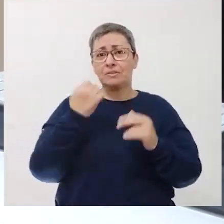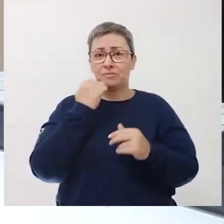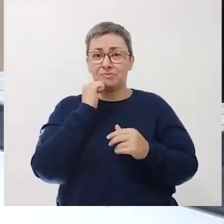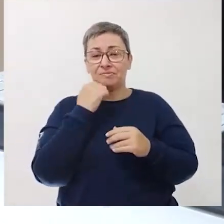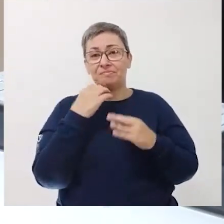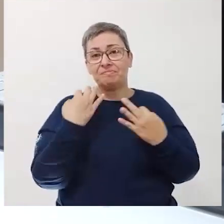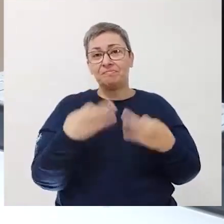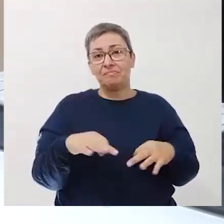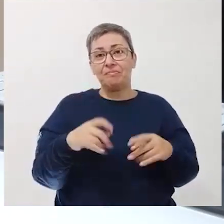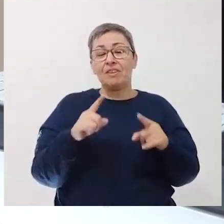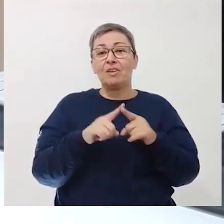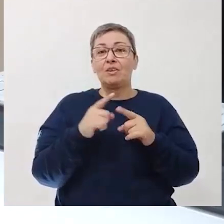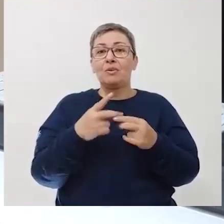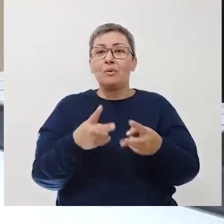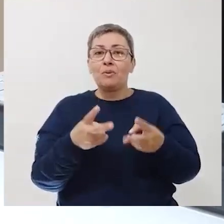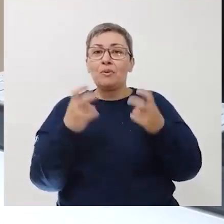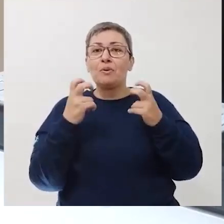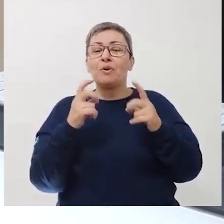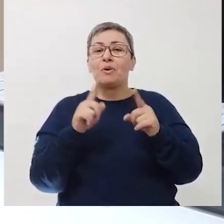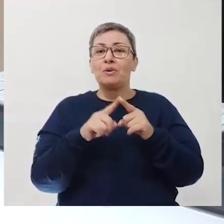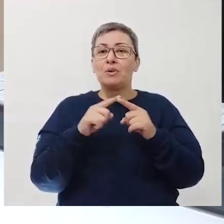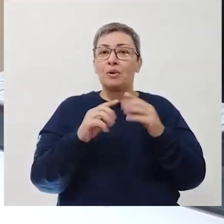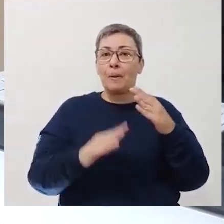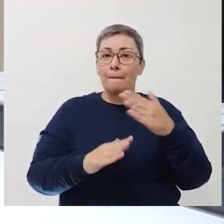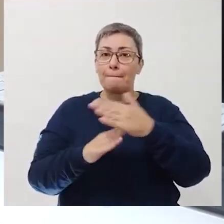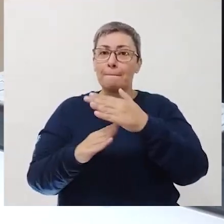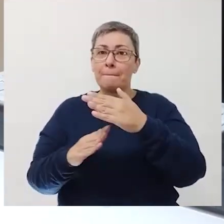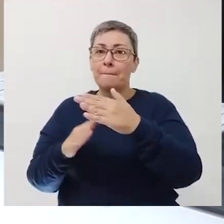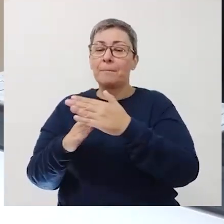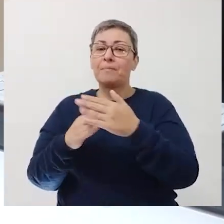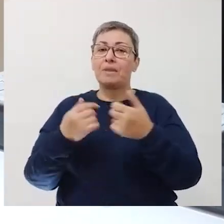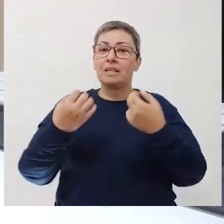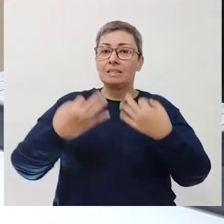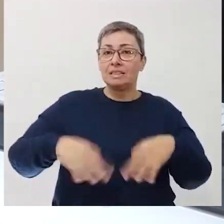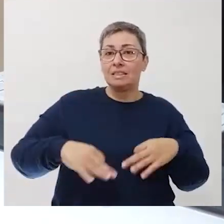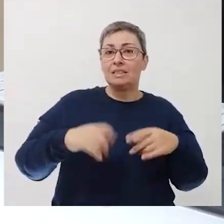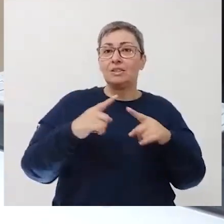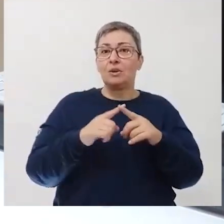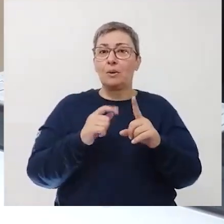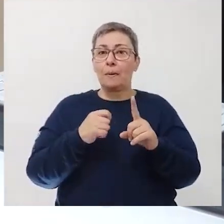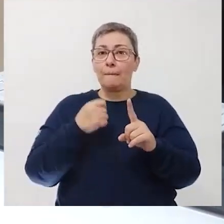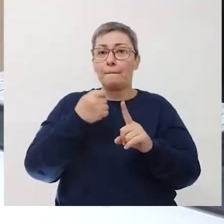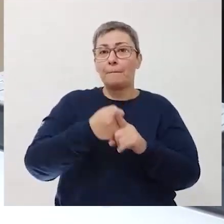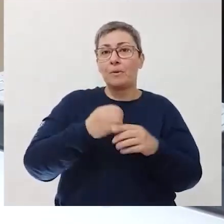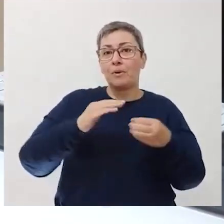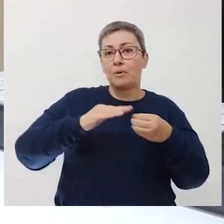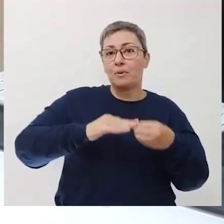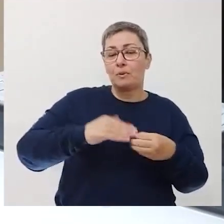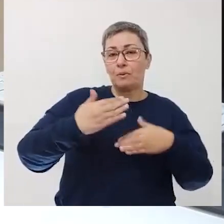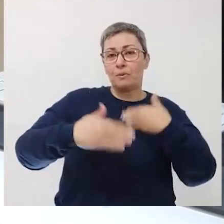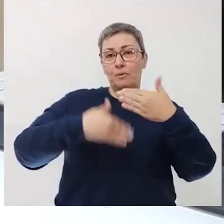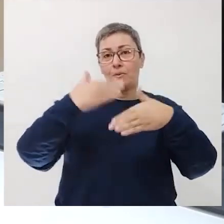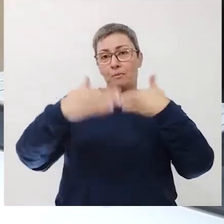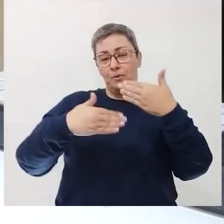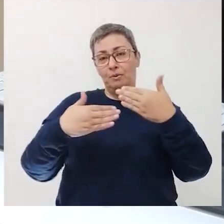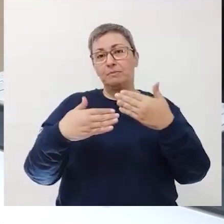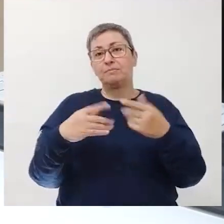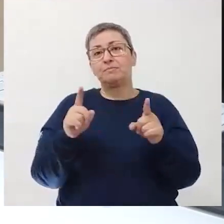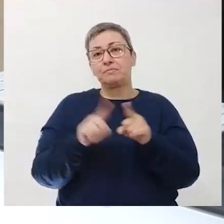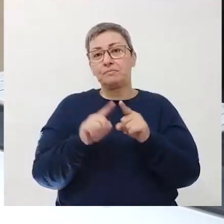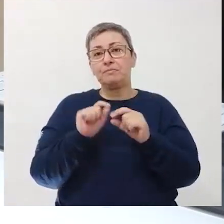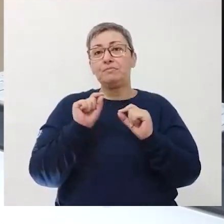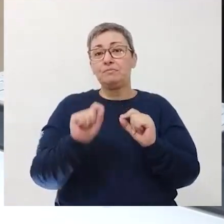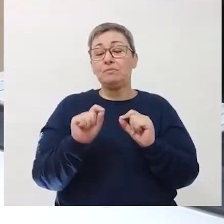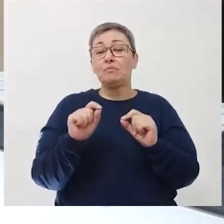científica. O reconhecimento envolve limites de validade impostos pelo seu próprio processo de